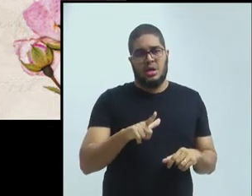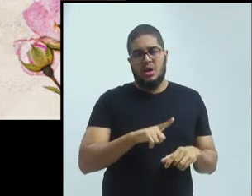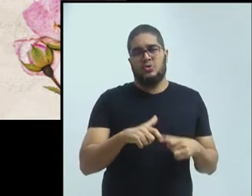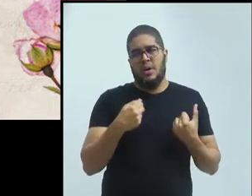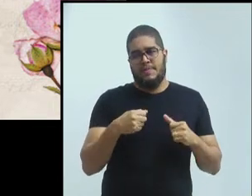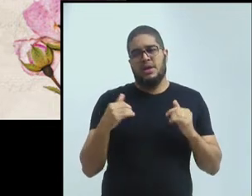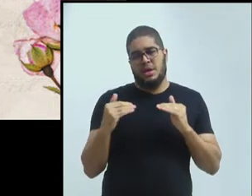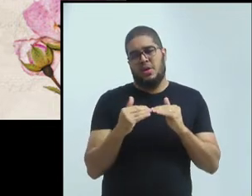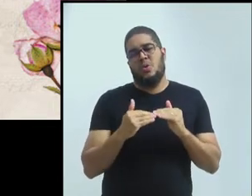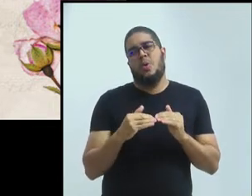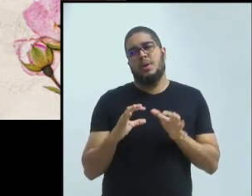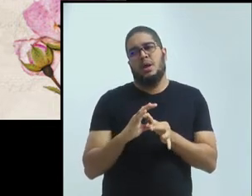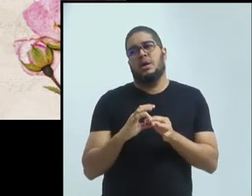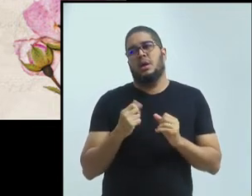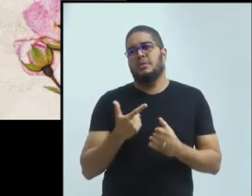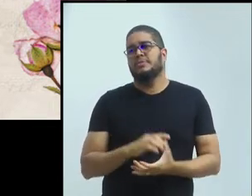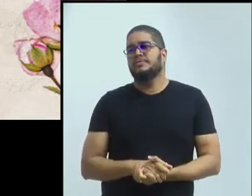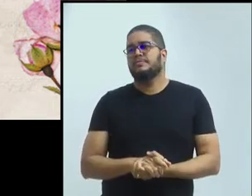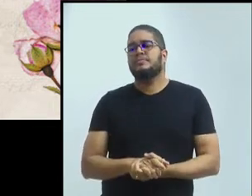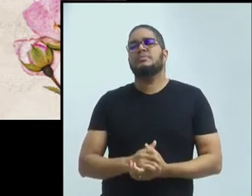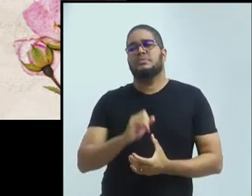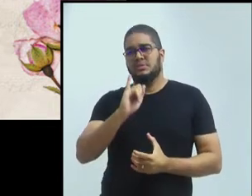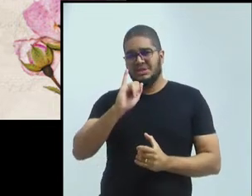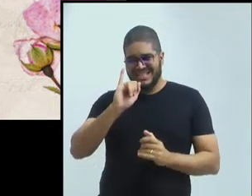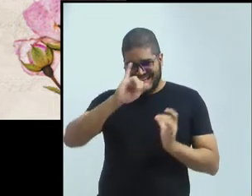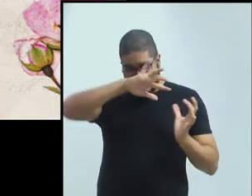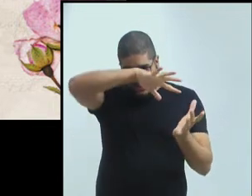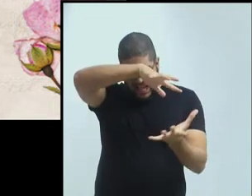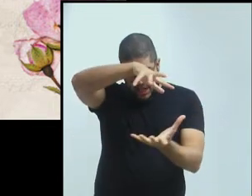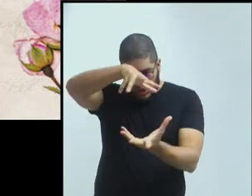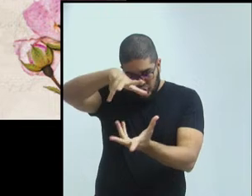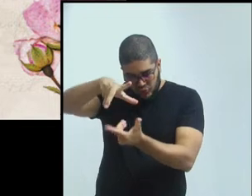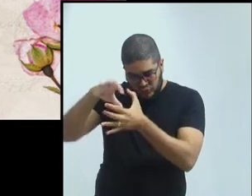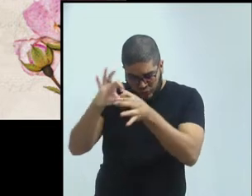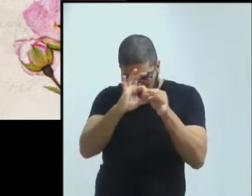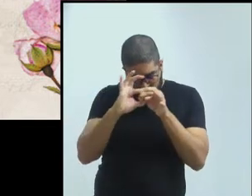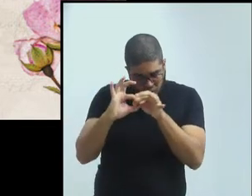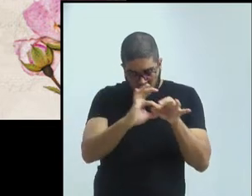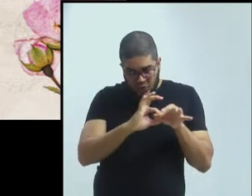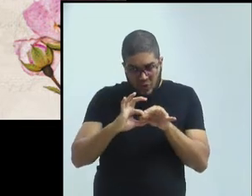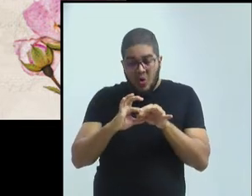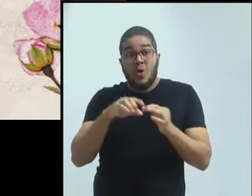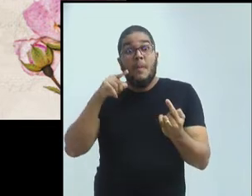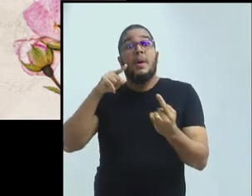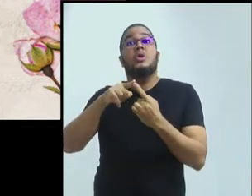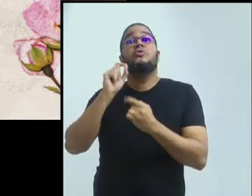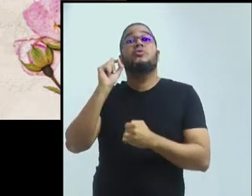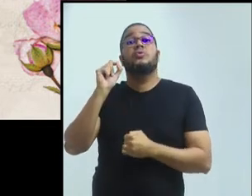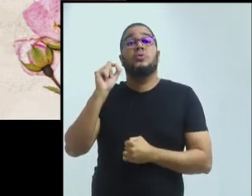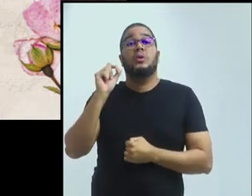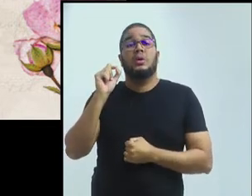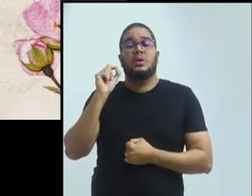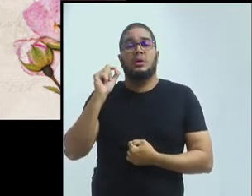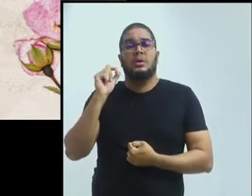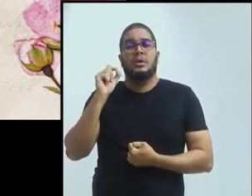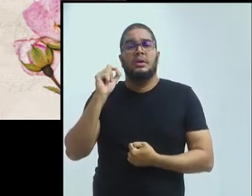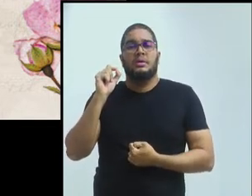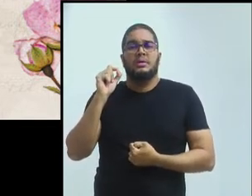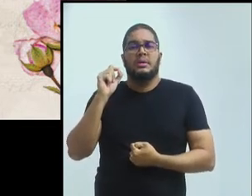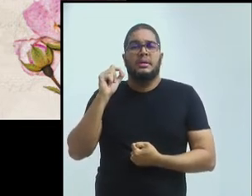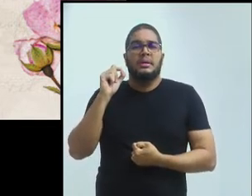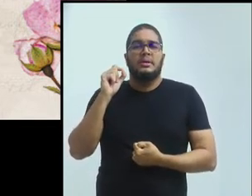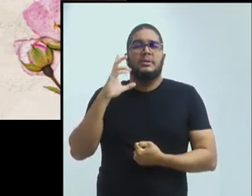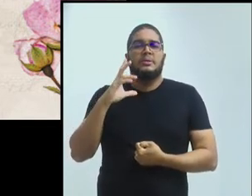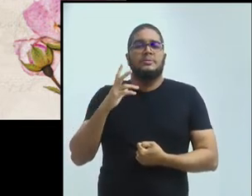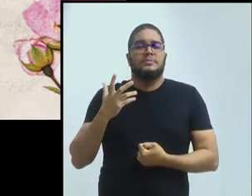A internacionalização visa essa inserção, que é uma inserção, que